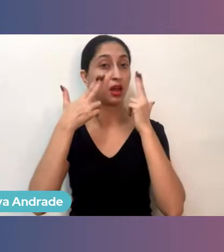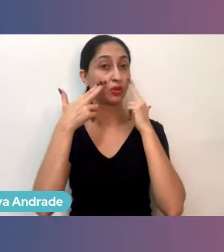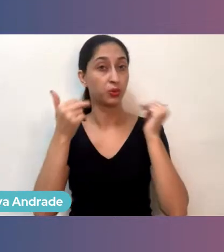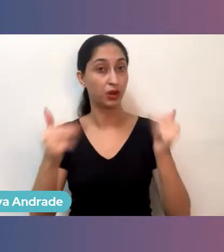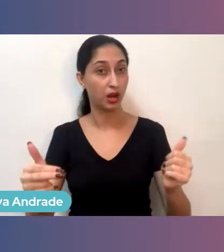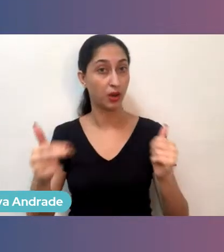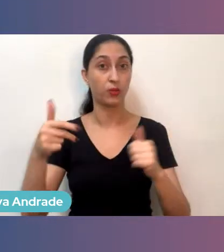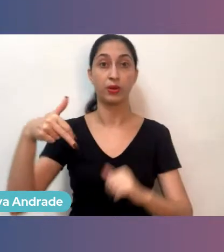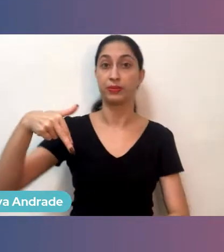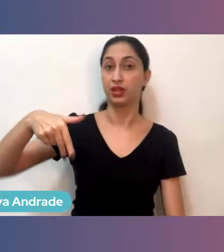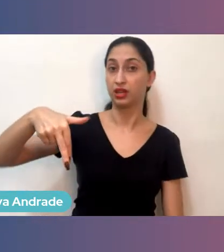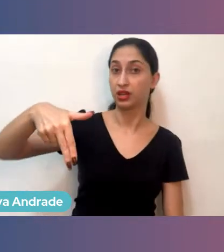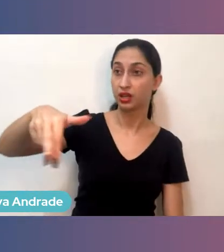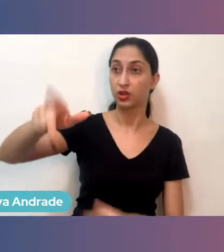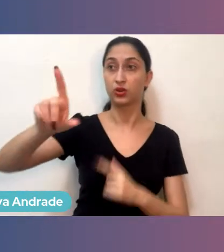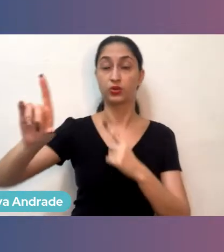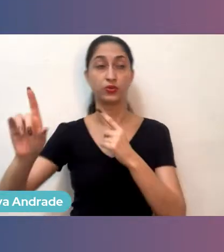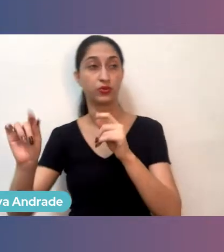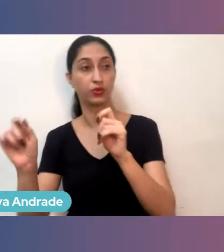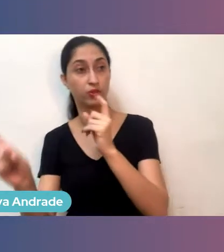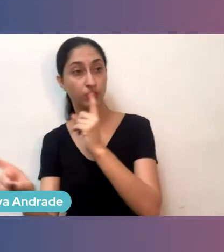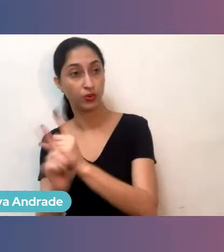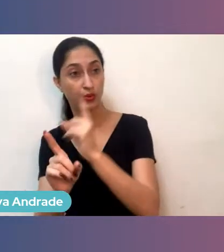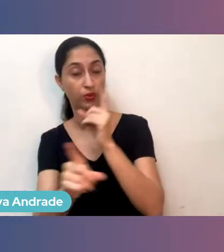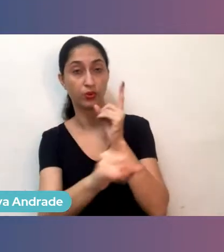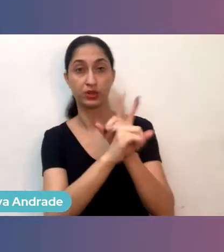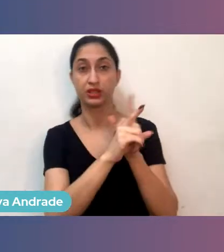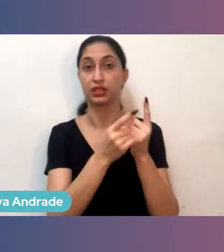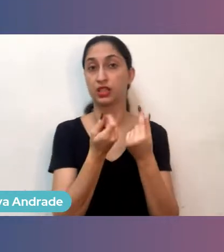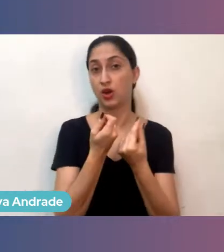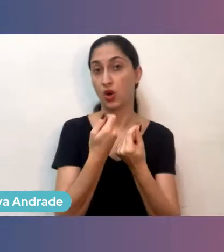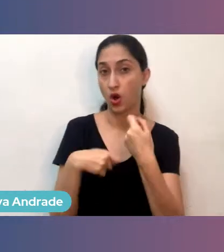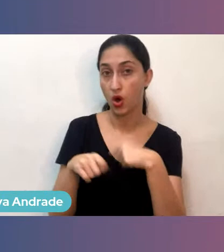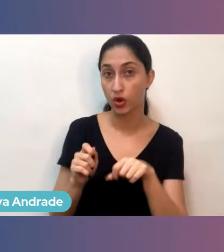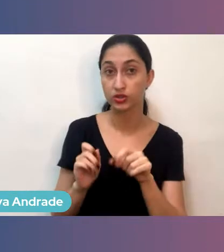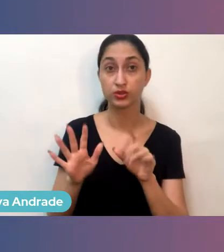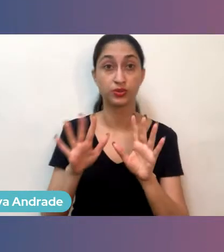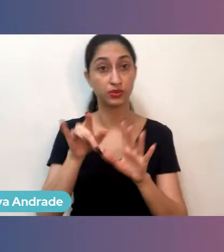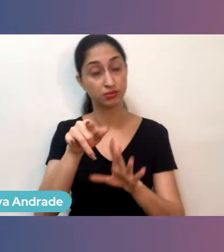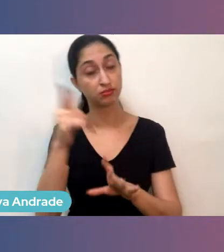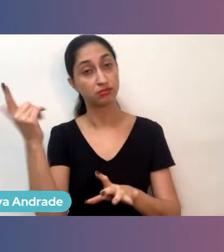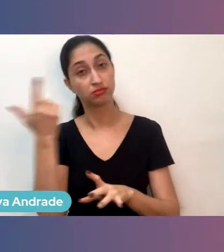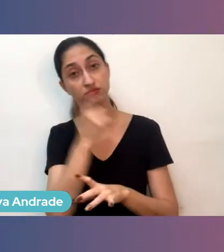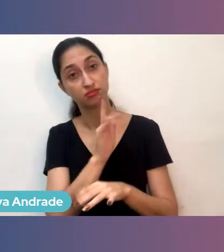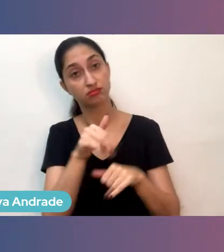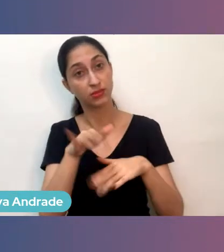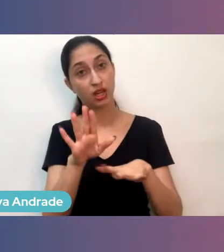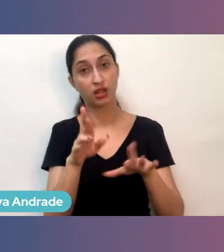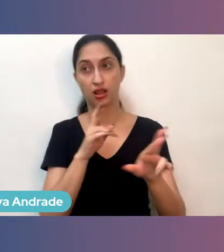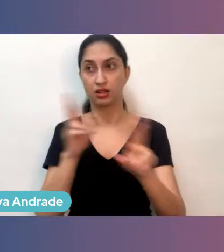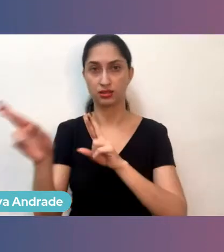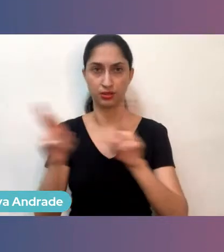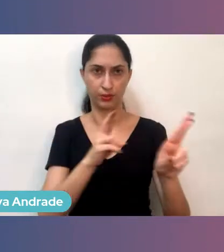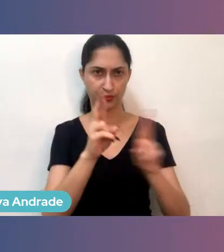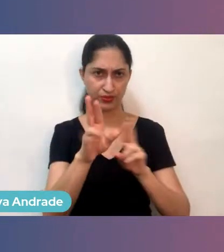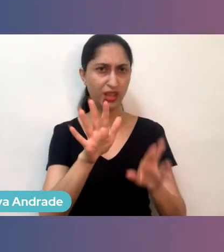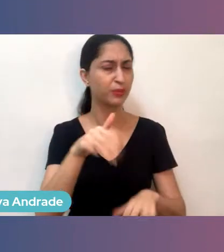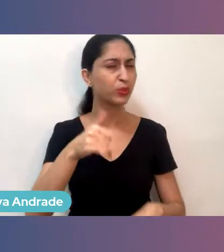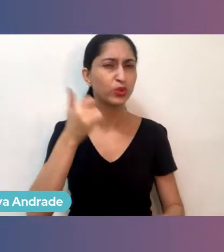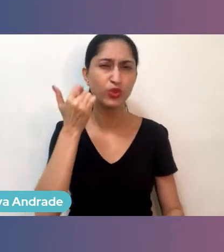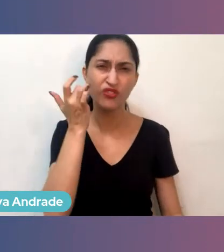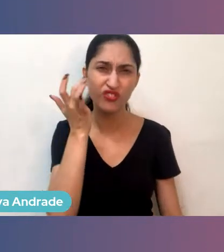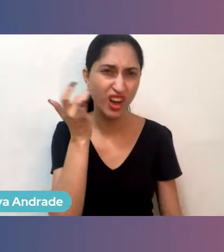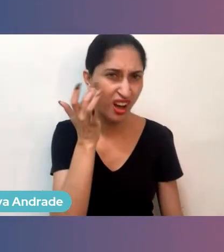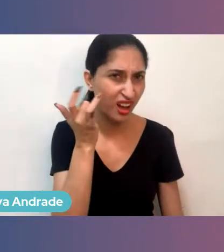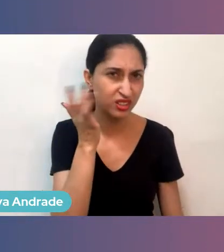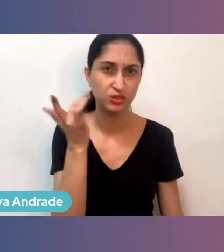caminhando, fazendo negócios e você também interage também nessa dinâmica toda. E é fácil, fácil você fazer negócio dentro